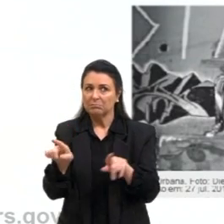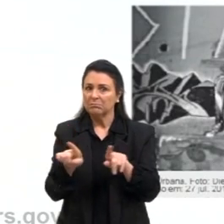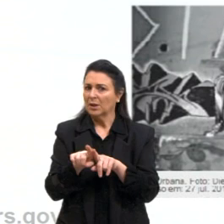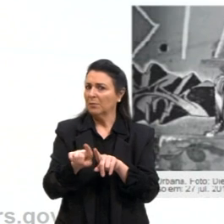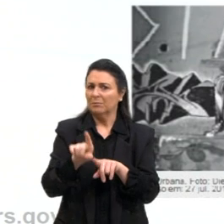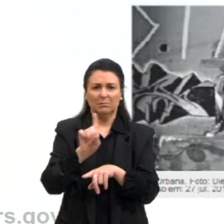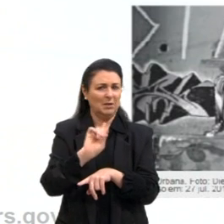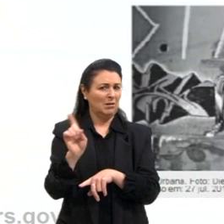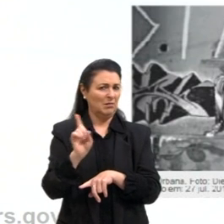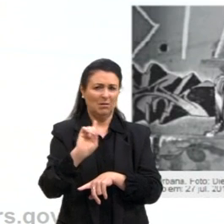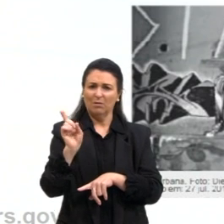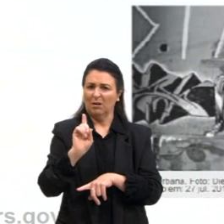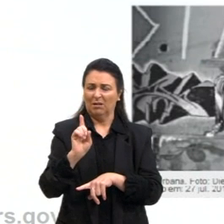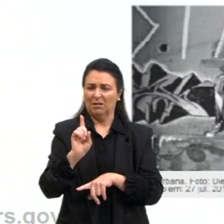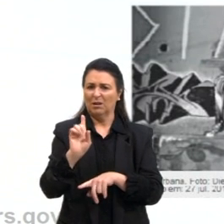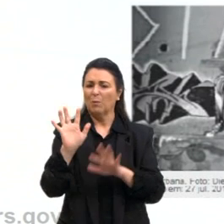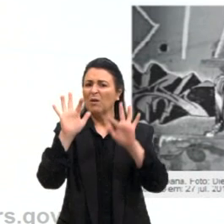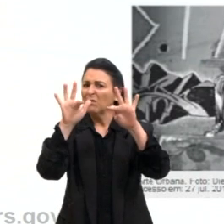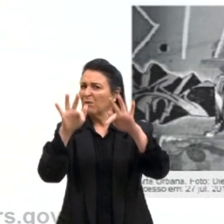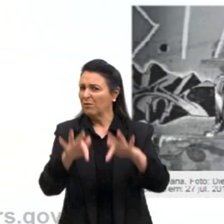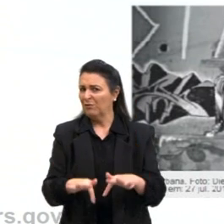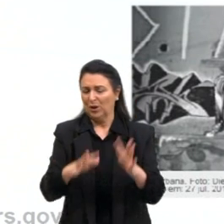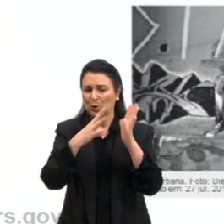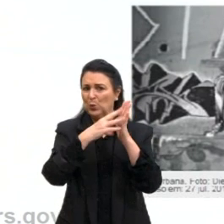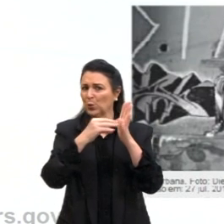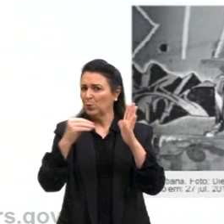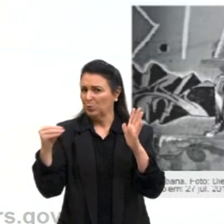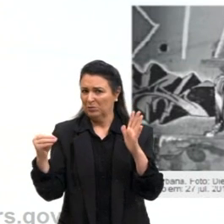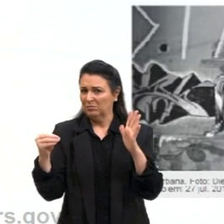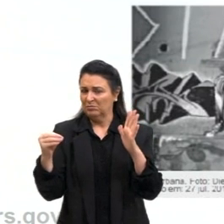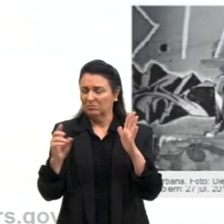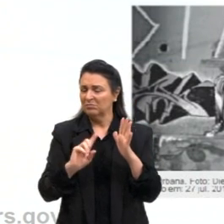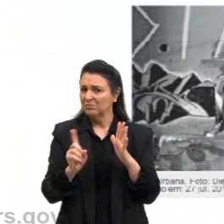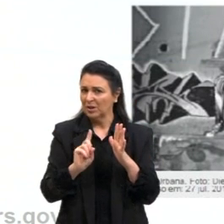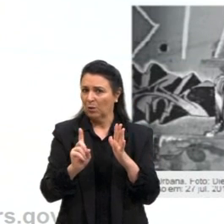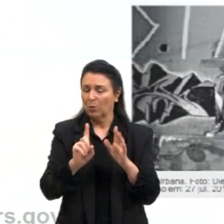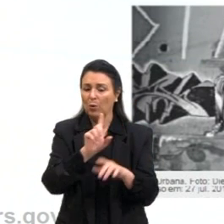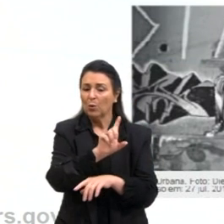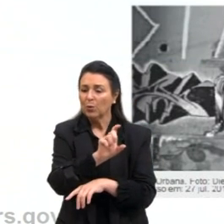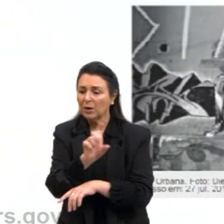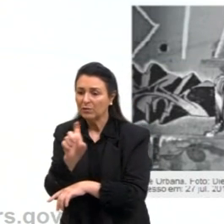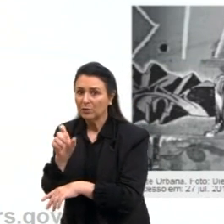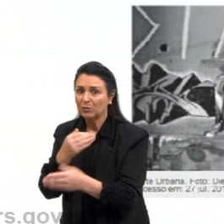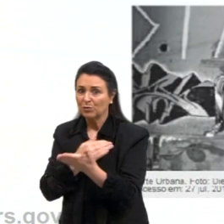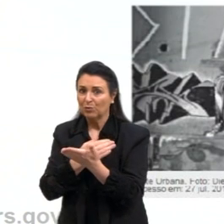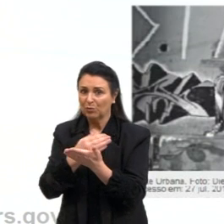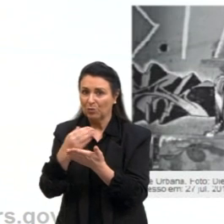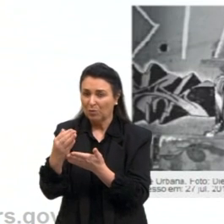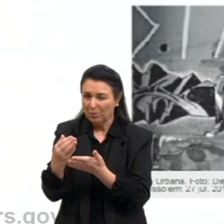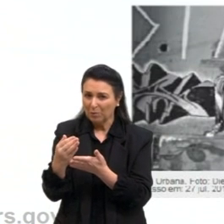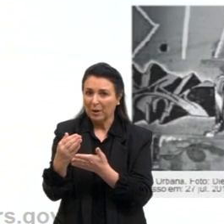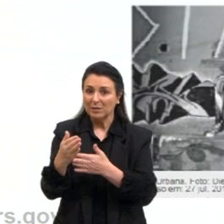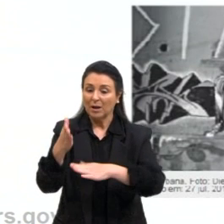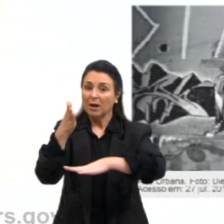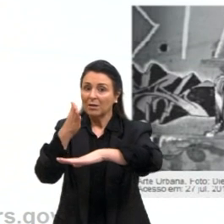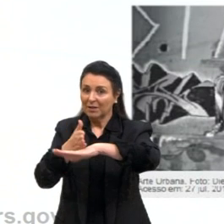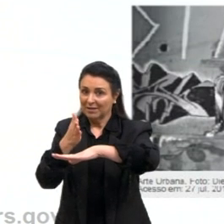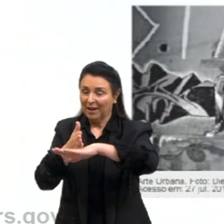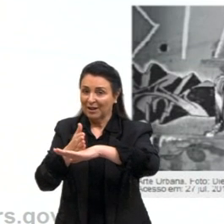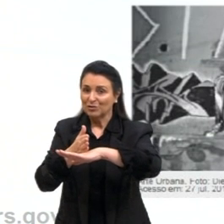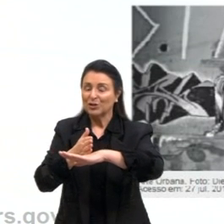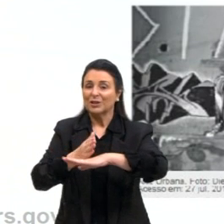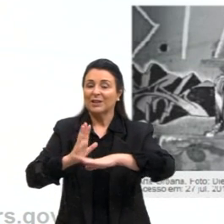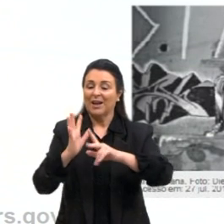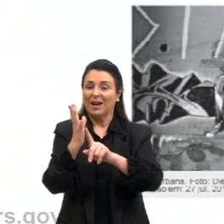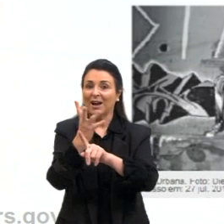na técnica, não está rompendo com o modelo estabelecido, o grafite ele surge na modalidade da arte urbana e